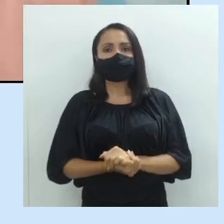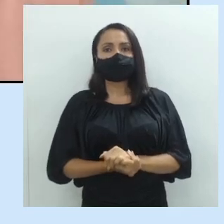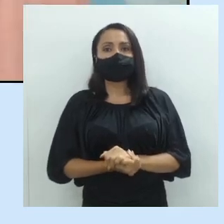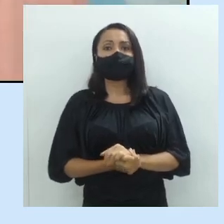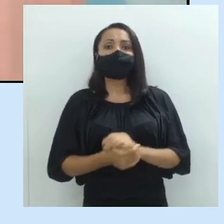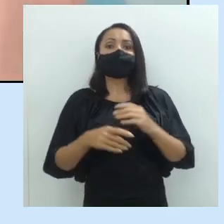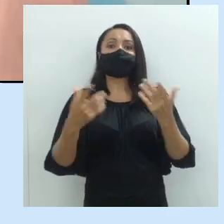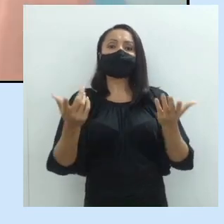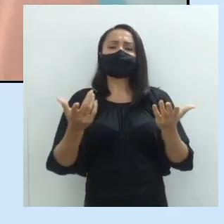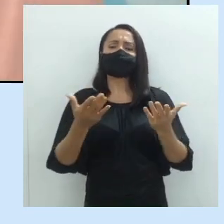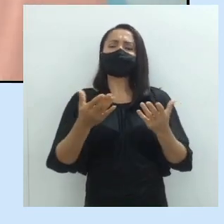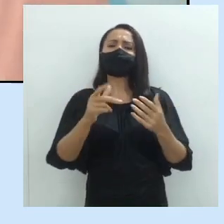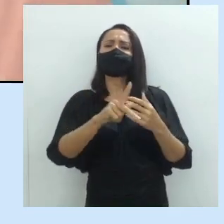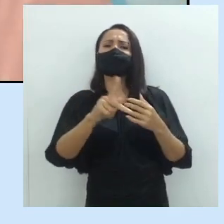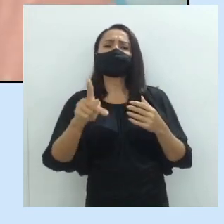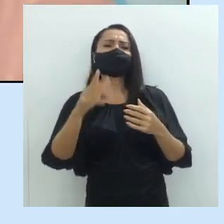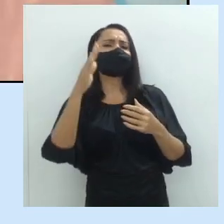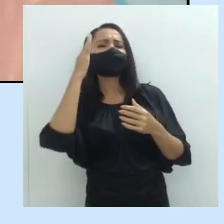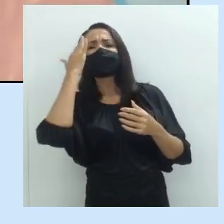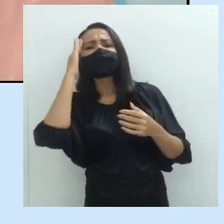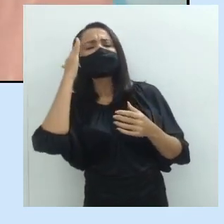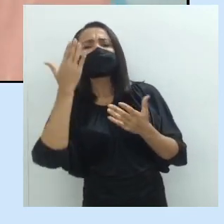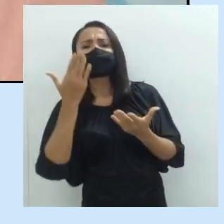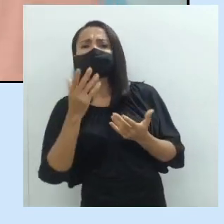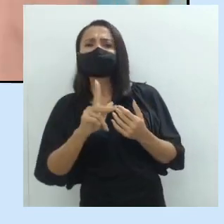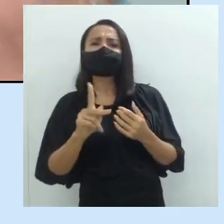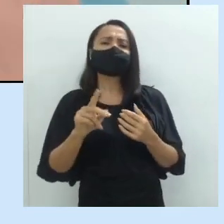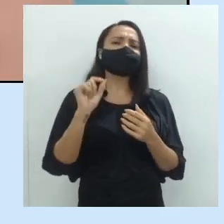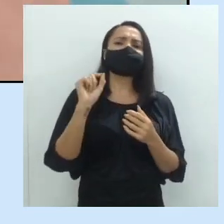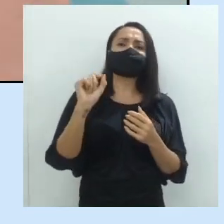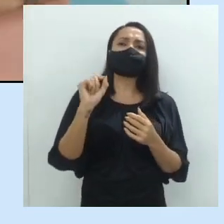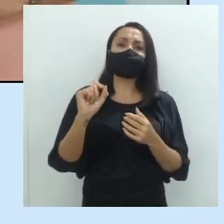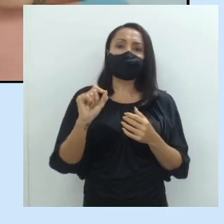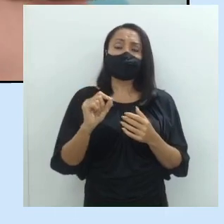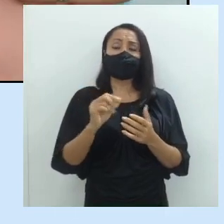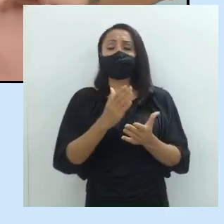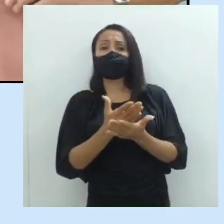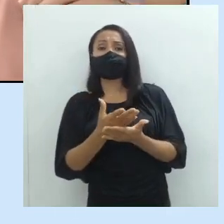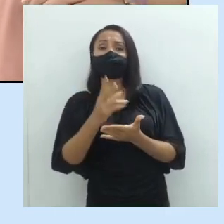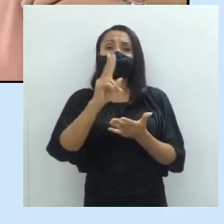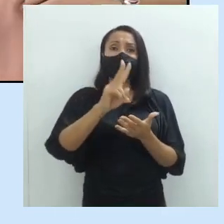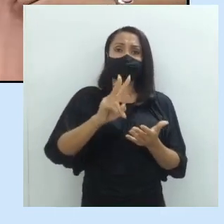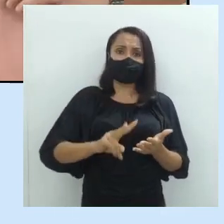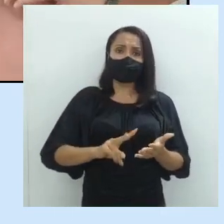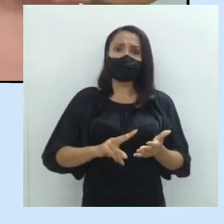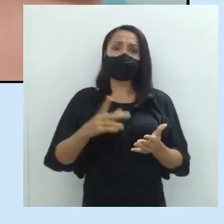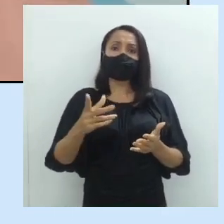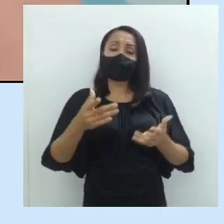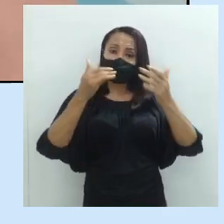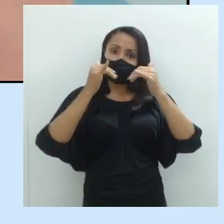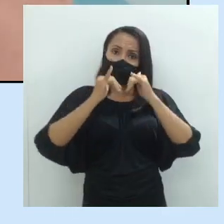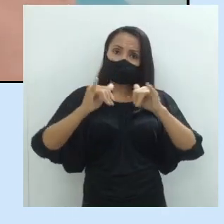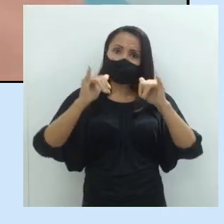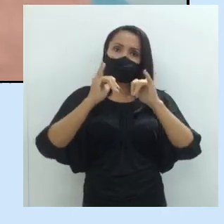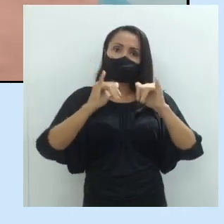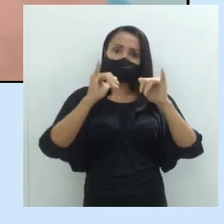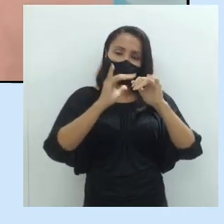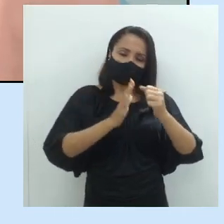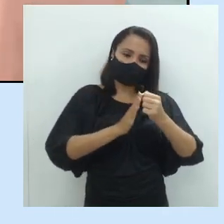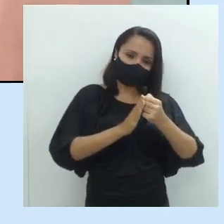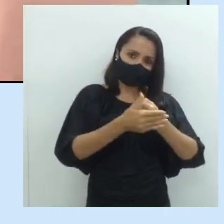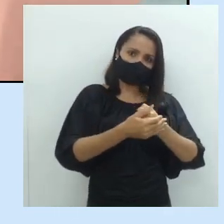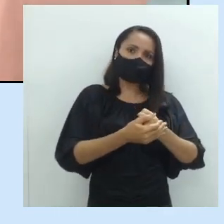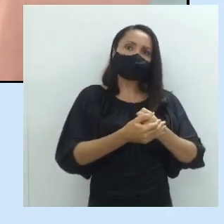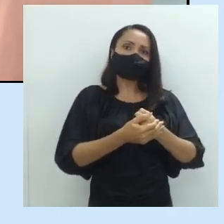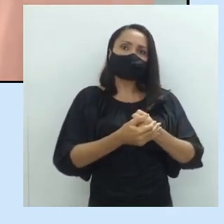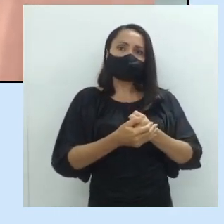aí você me diz, Robson, eu não entendi, professor, o que é isso? Muitas vezes, repito, a informação implícita, ela